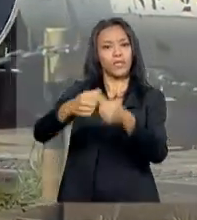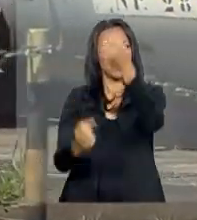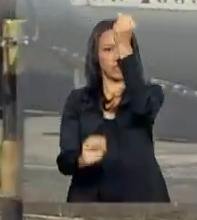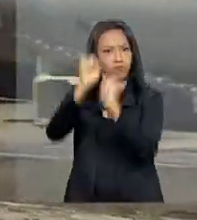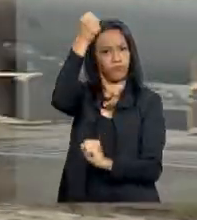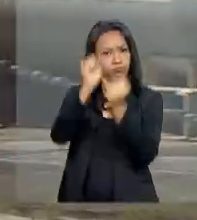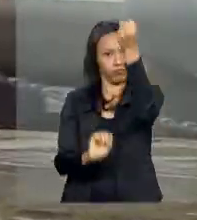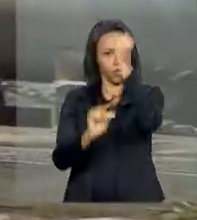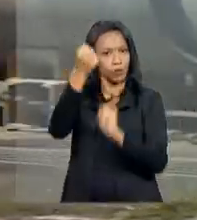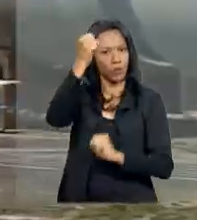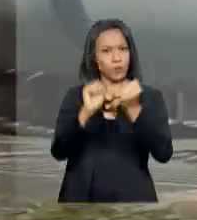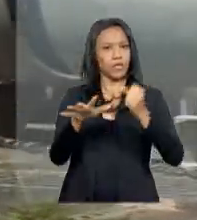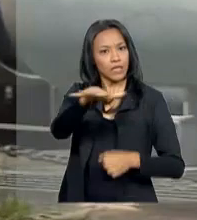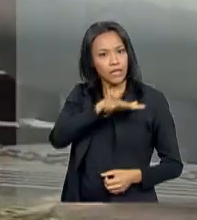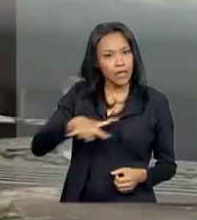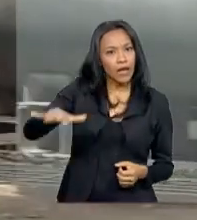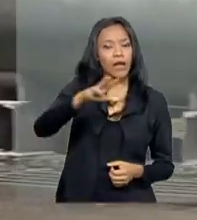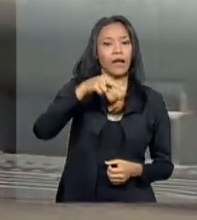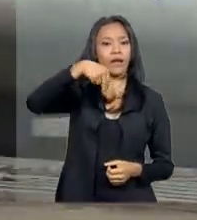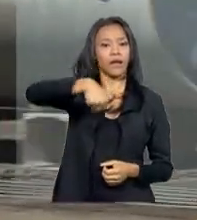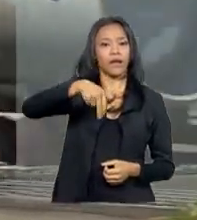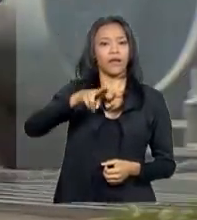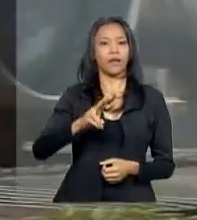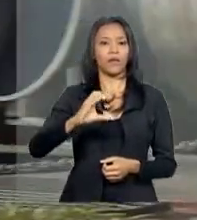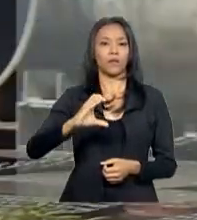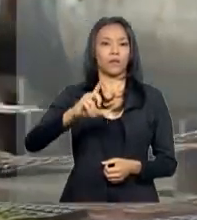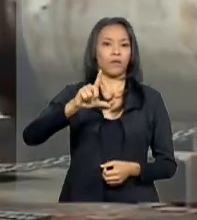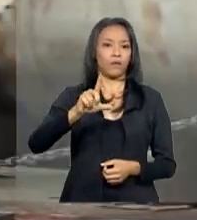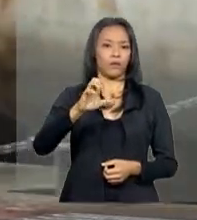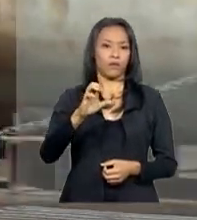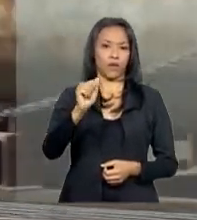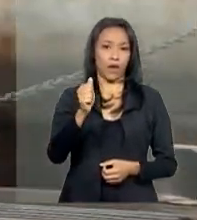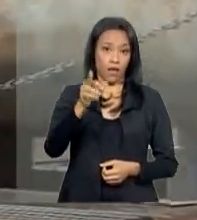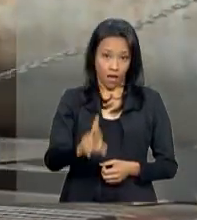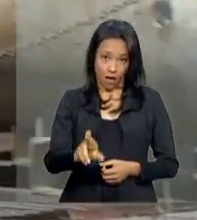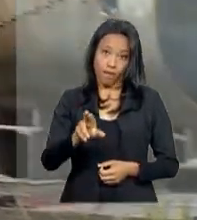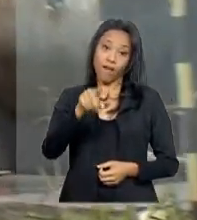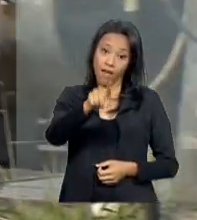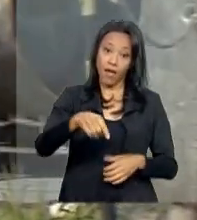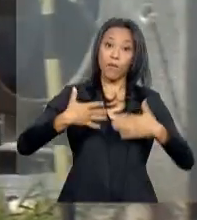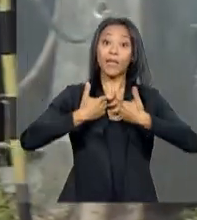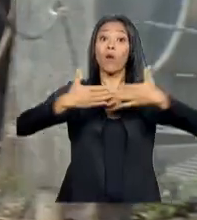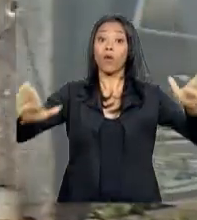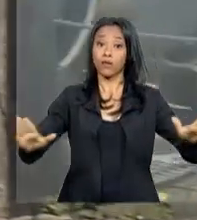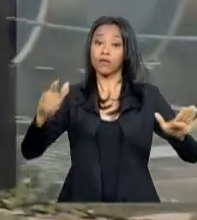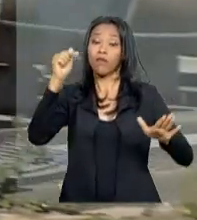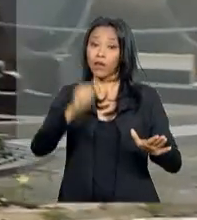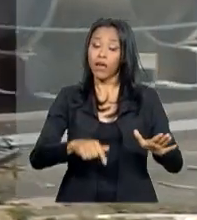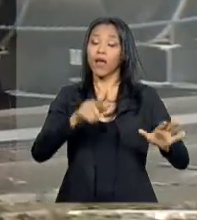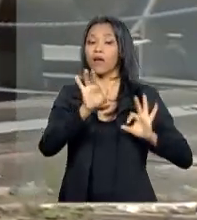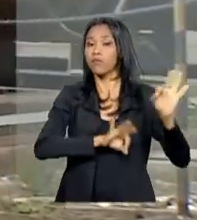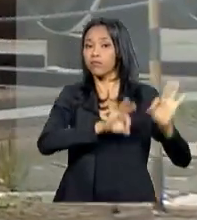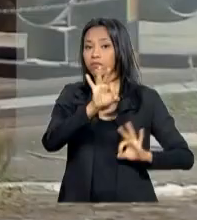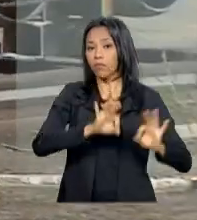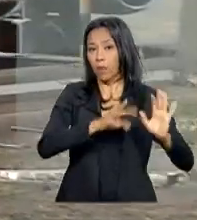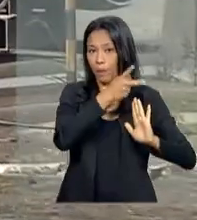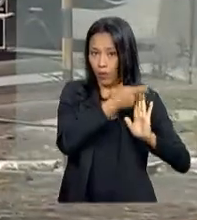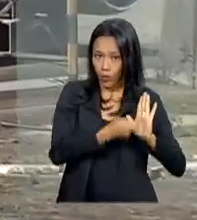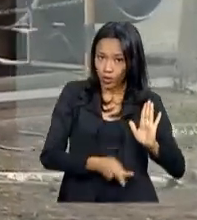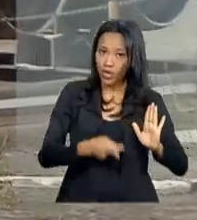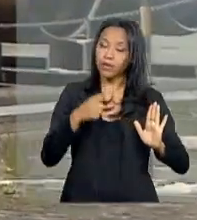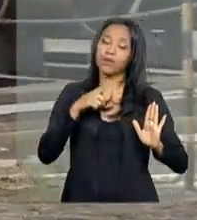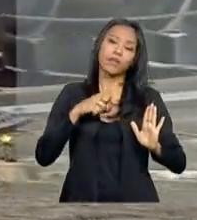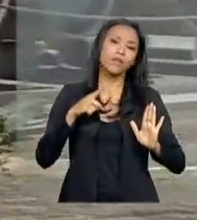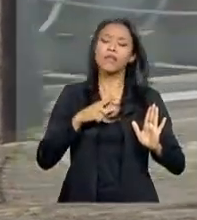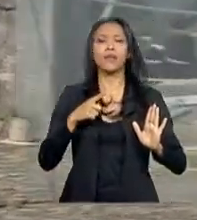e, consequentemente, para geração de energia para o país. A inauguração desta sétima estrutura faz parte de um projeto tocado em conjunto pelas